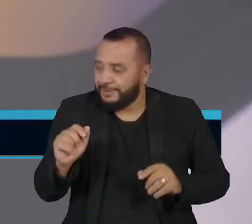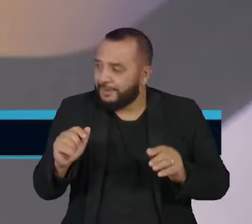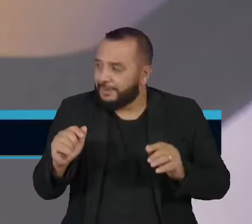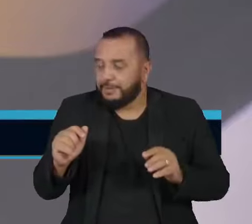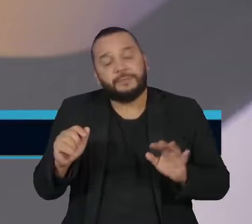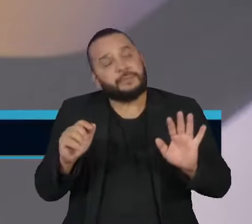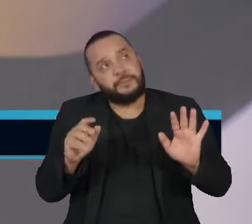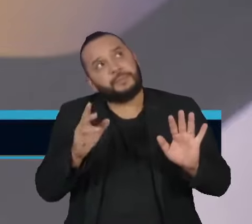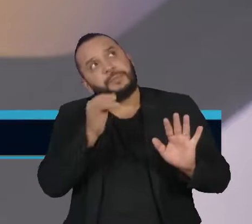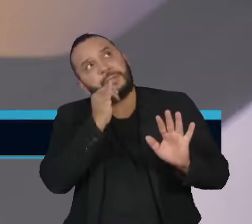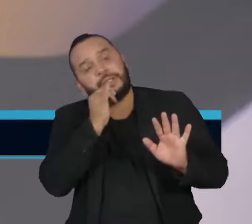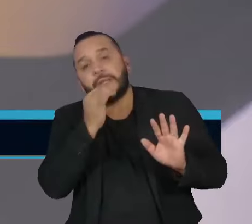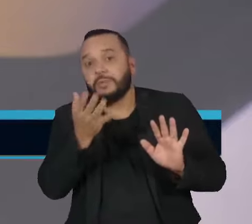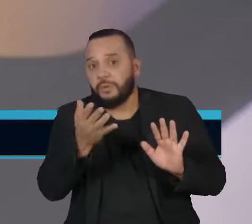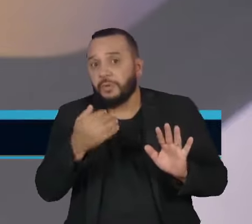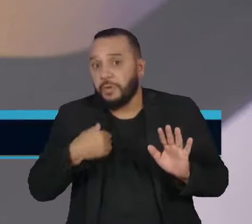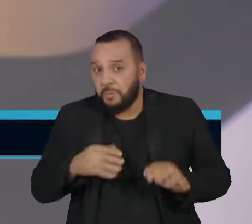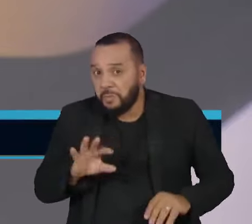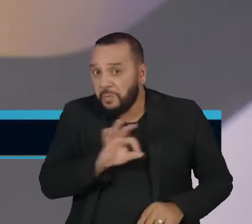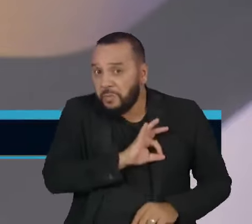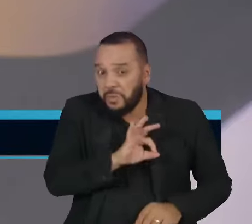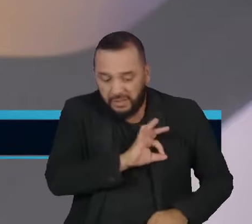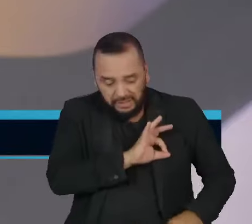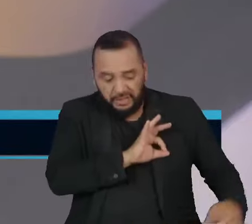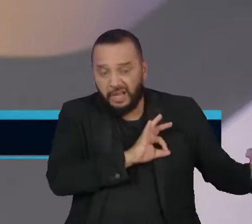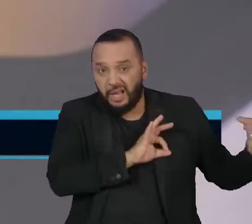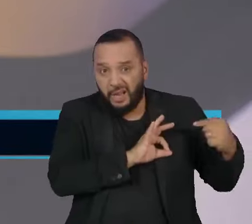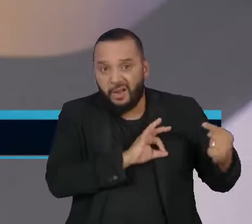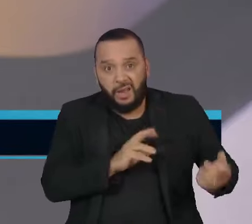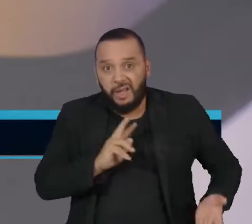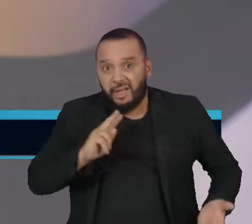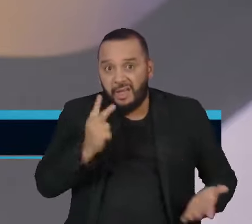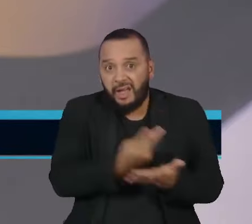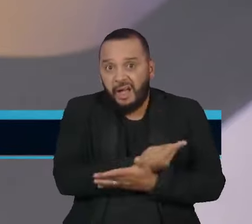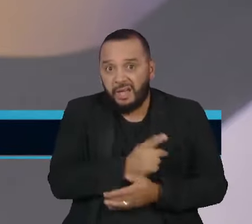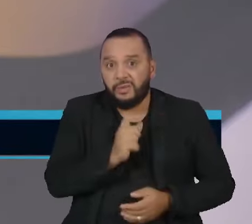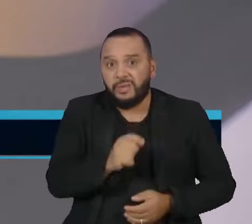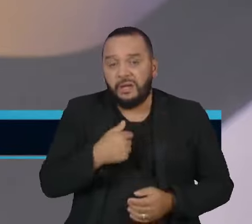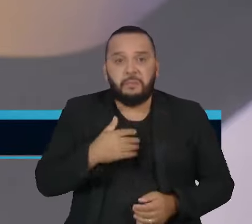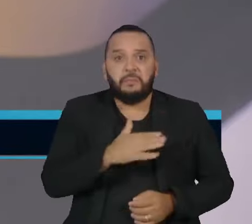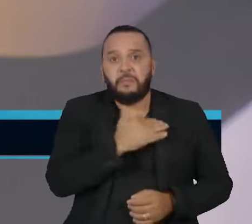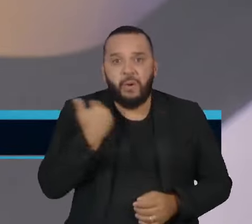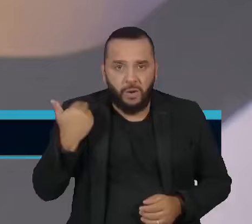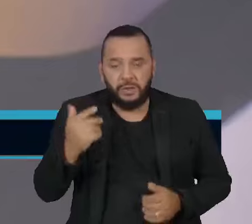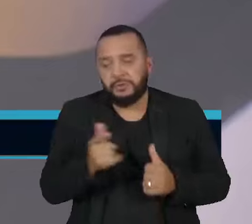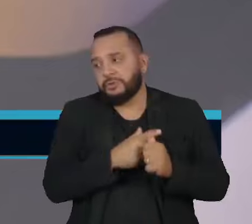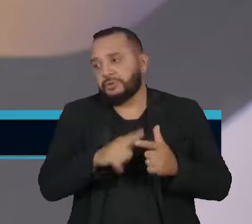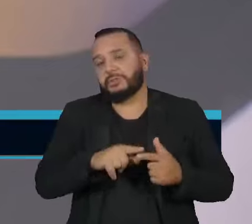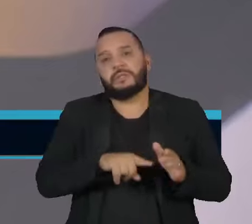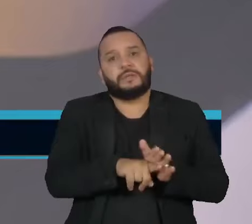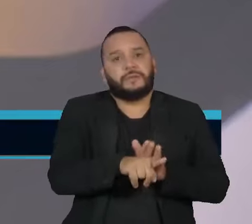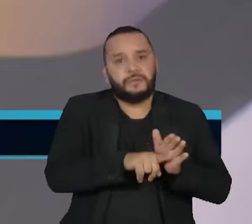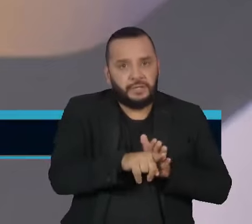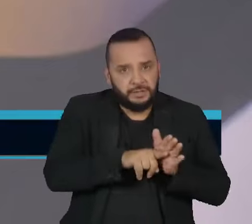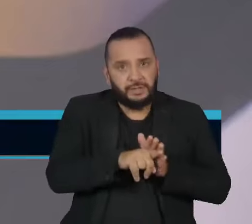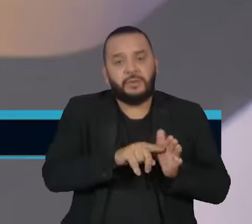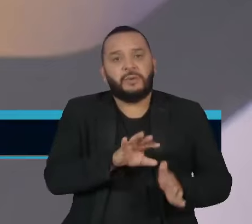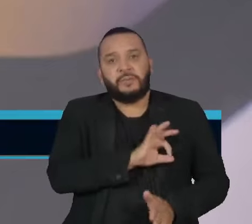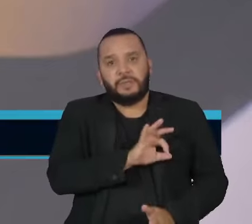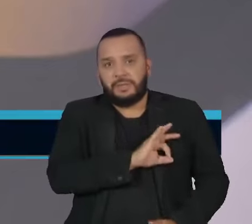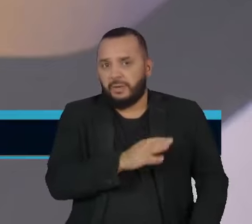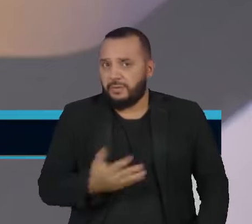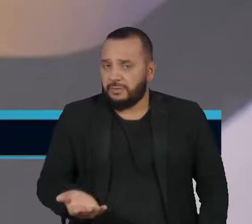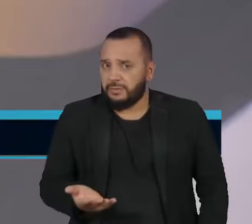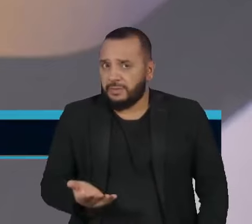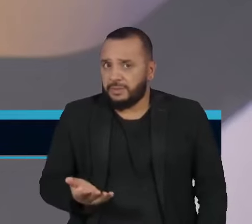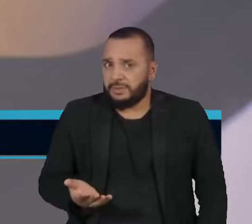exemplo, afastar policiais que estejam envolvidos em mortes em operações policiais. Se